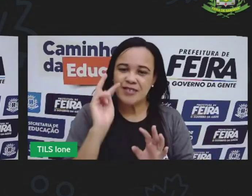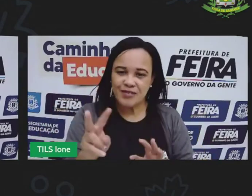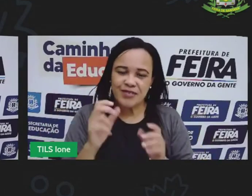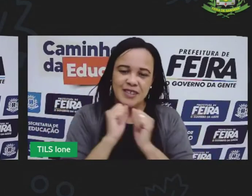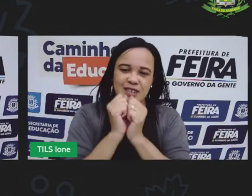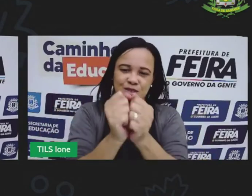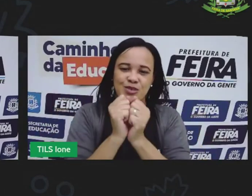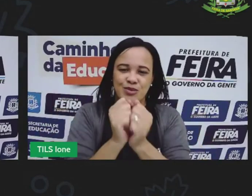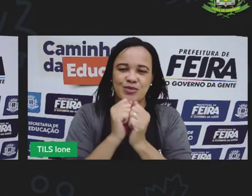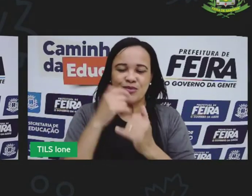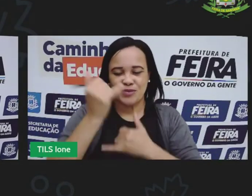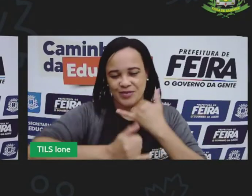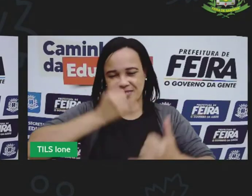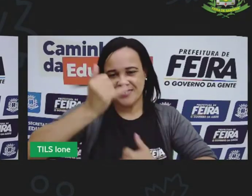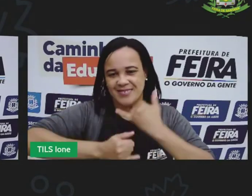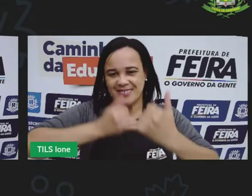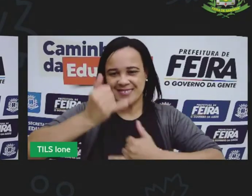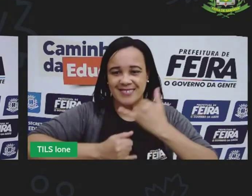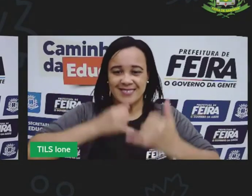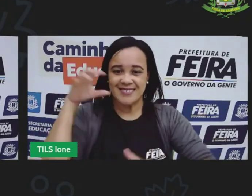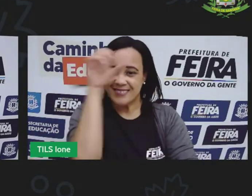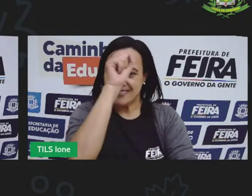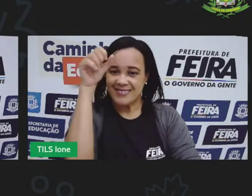jogo e se divertir aprendendo